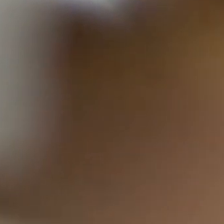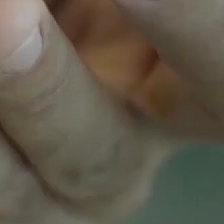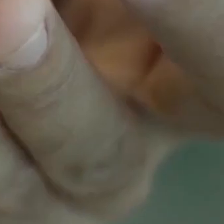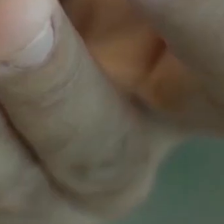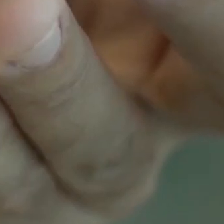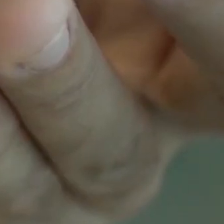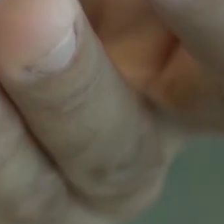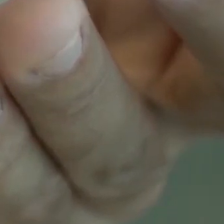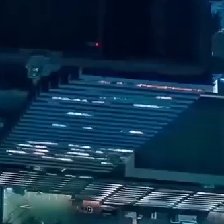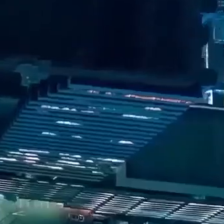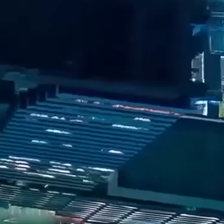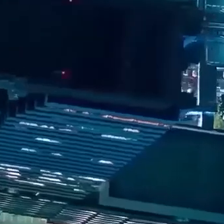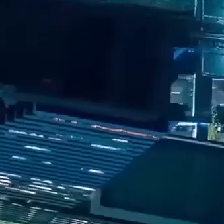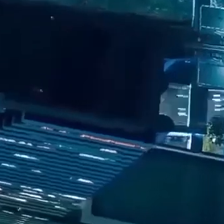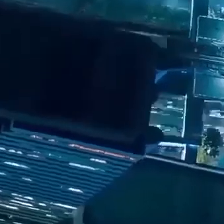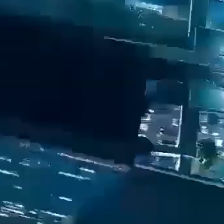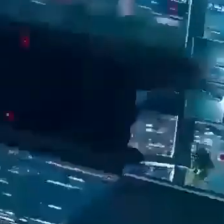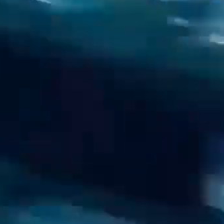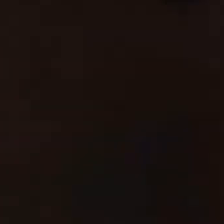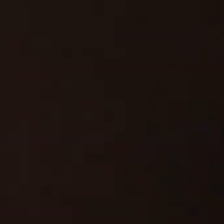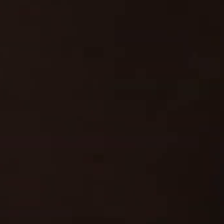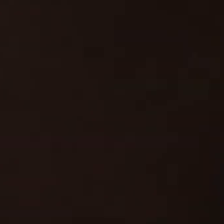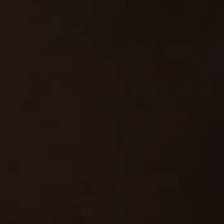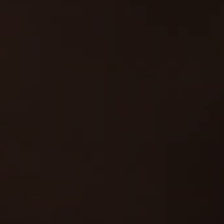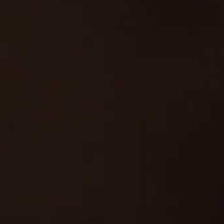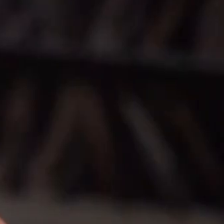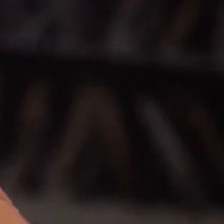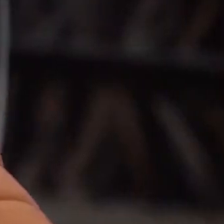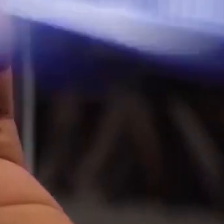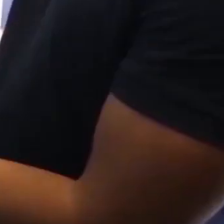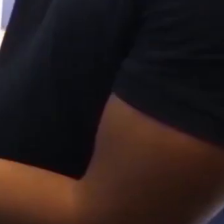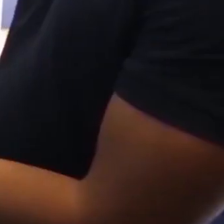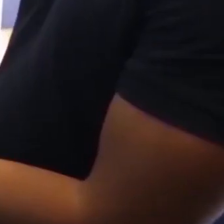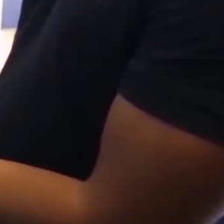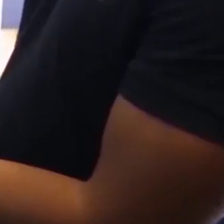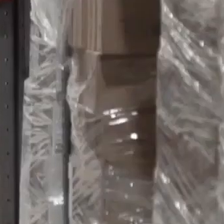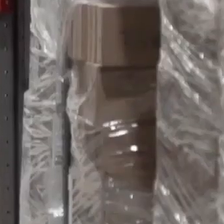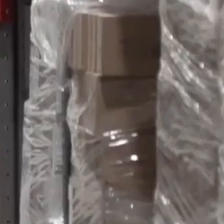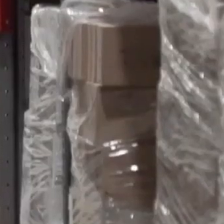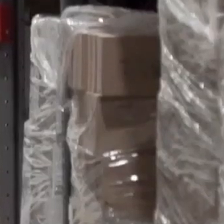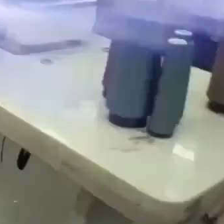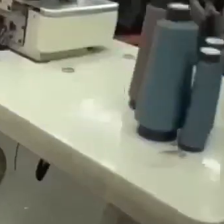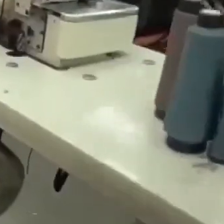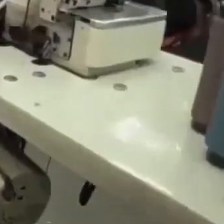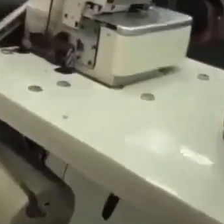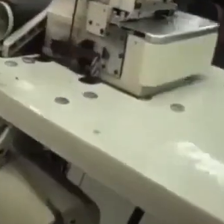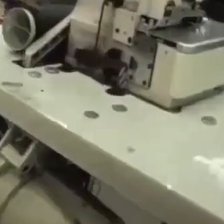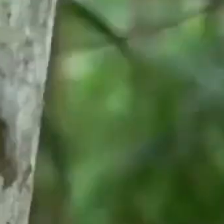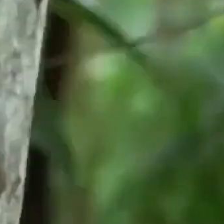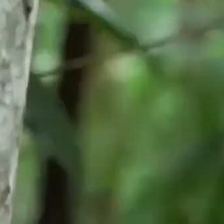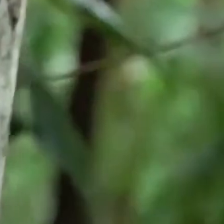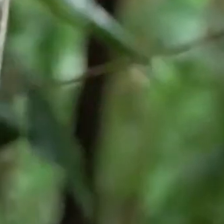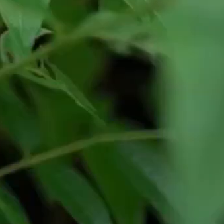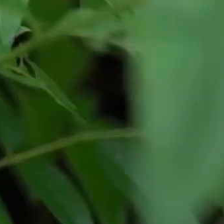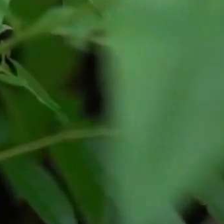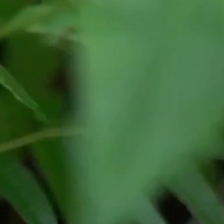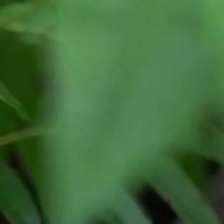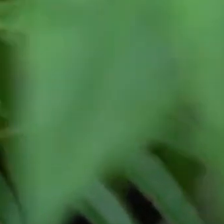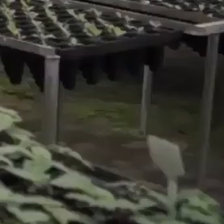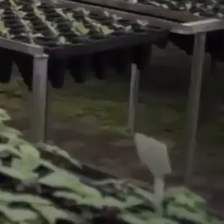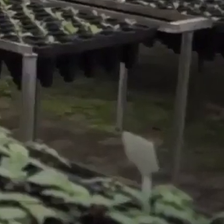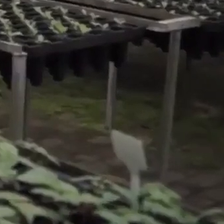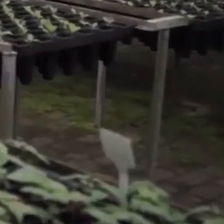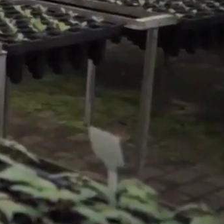São fundamentais Para não deixar o mundo parar Tecnologia Cria automação E gera eficiência Inovação